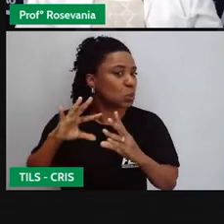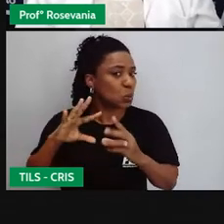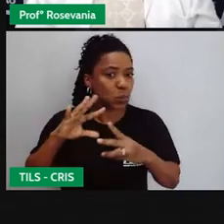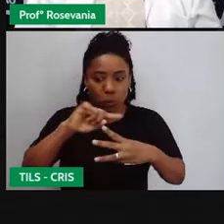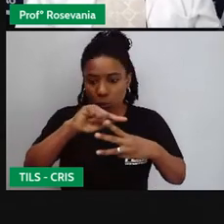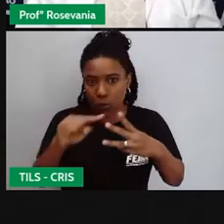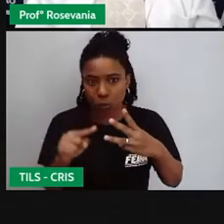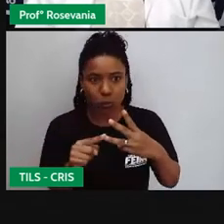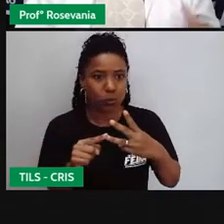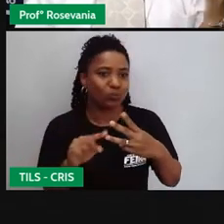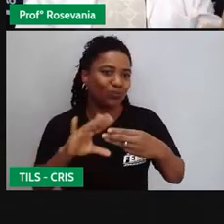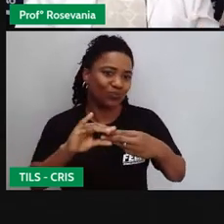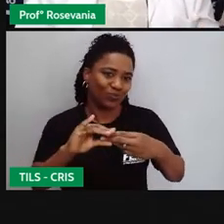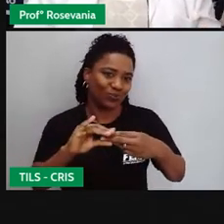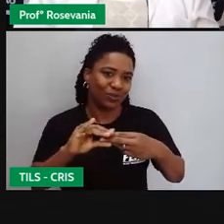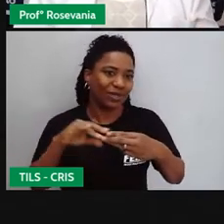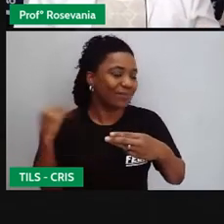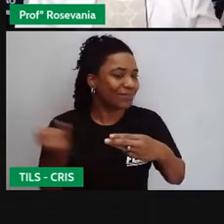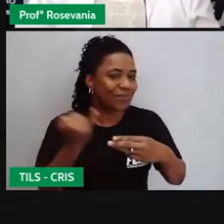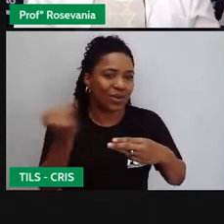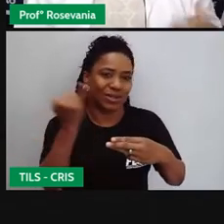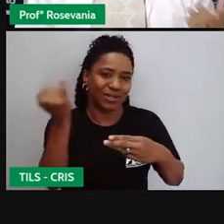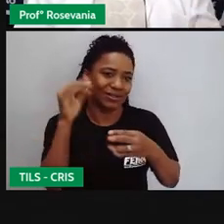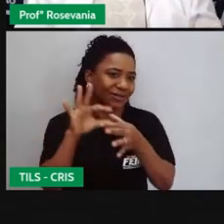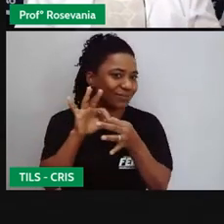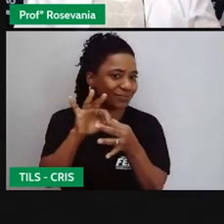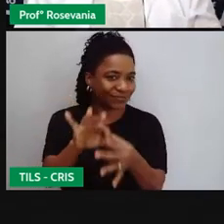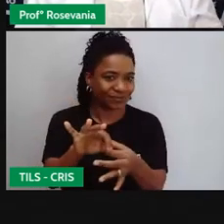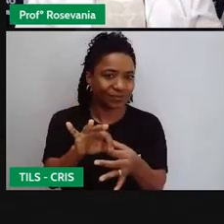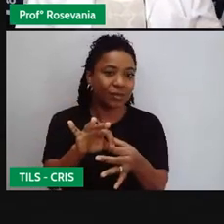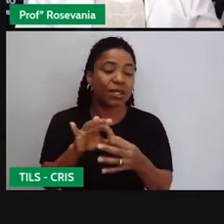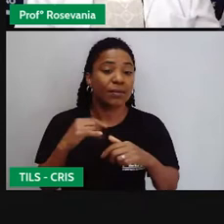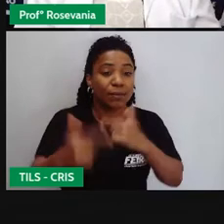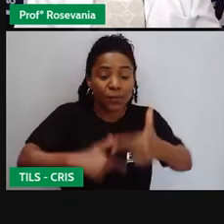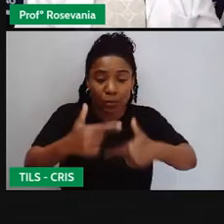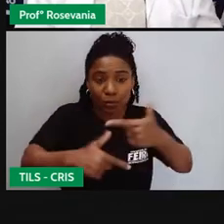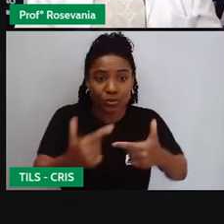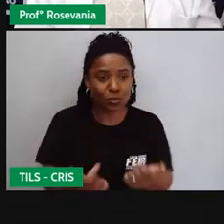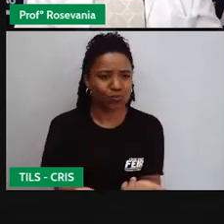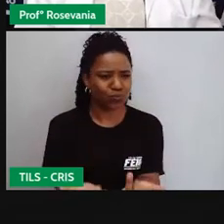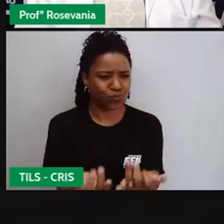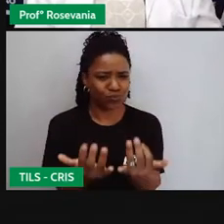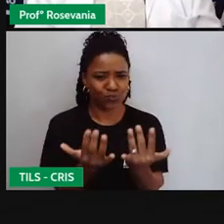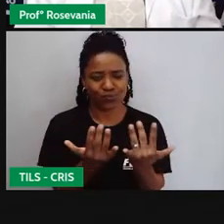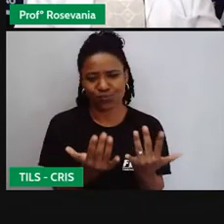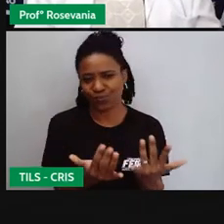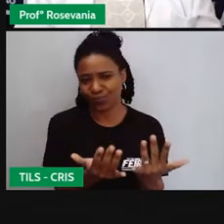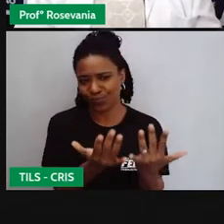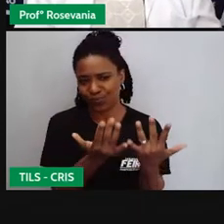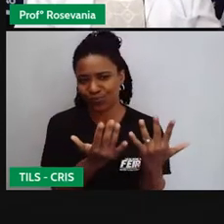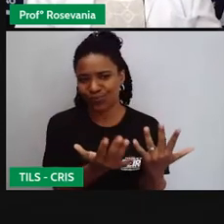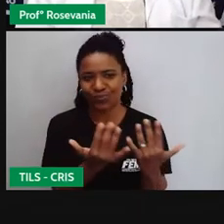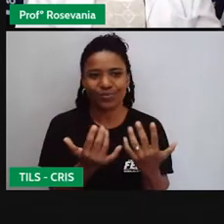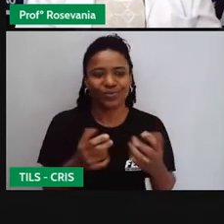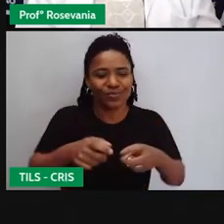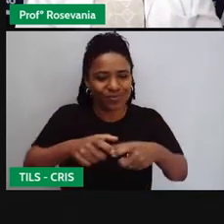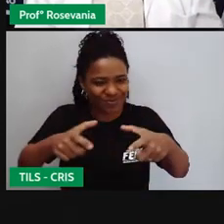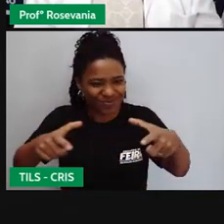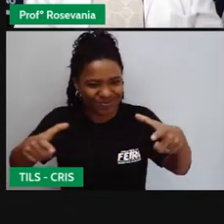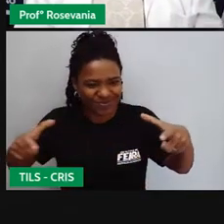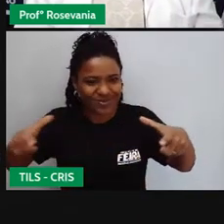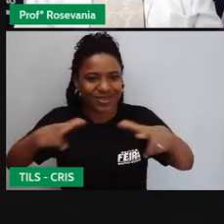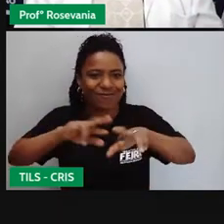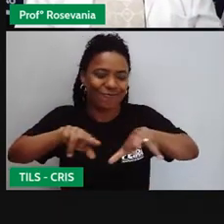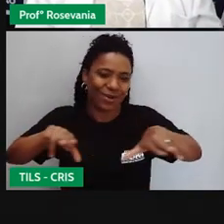partes, né? Que tem hoje para a gente produzir, né? Essas coisas da parte agrícola.